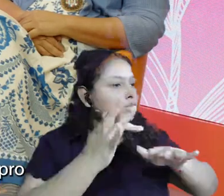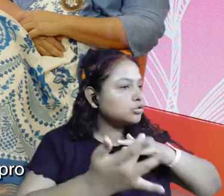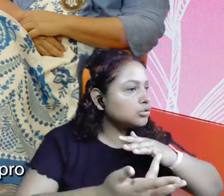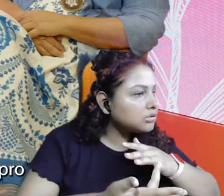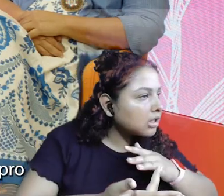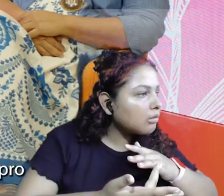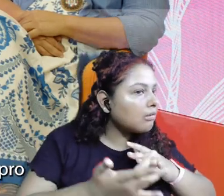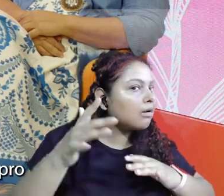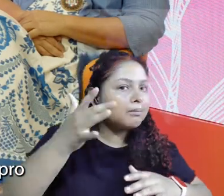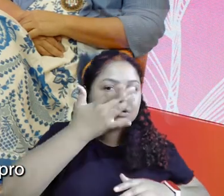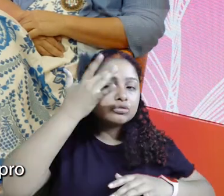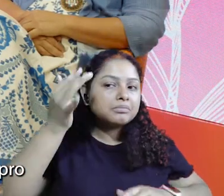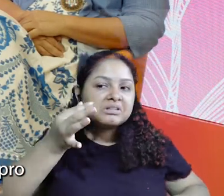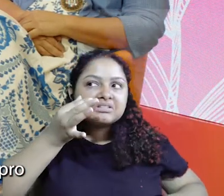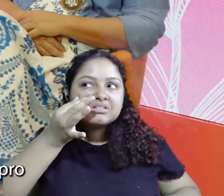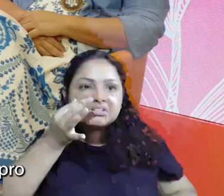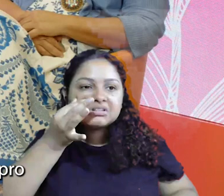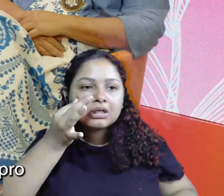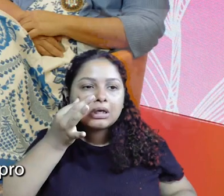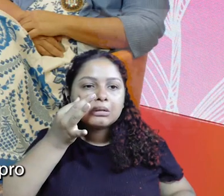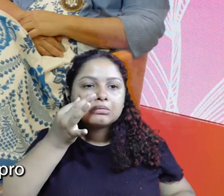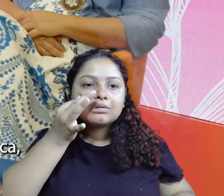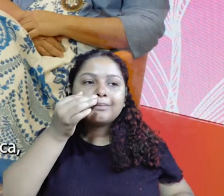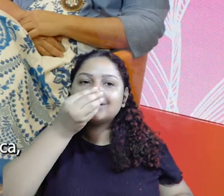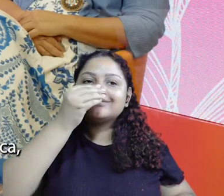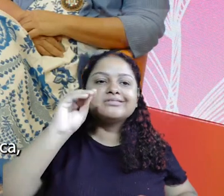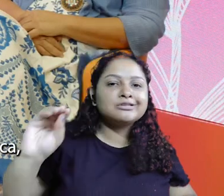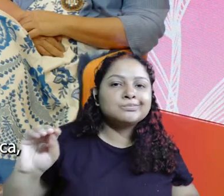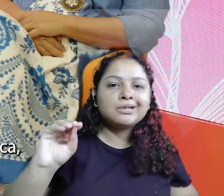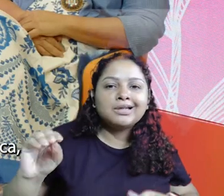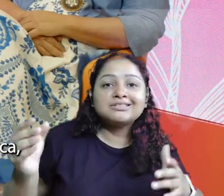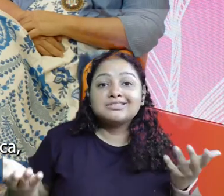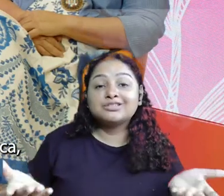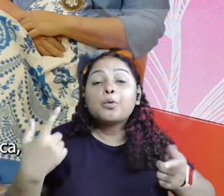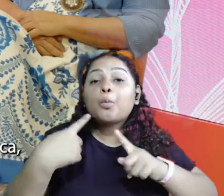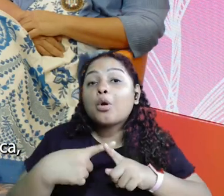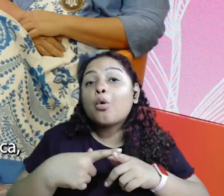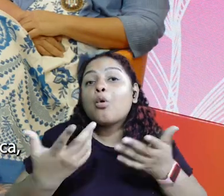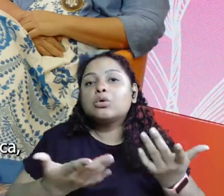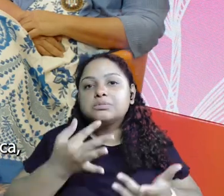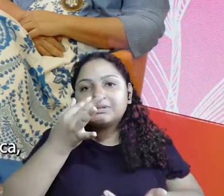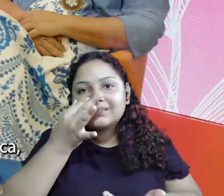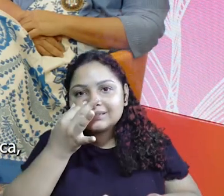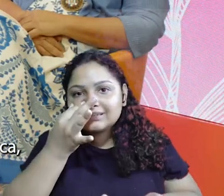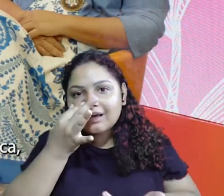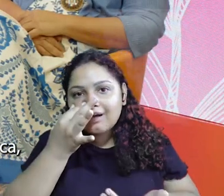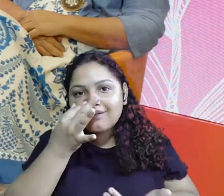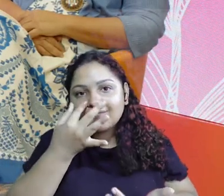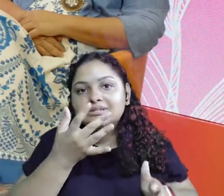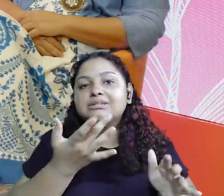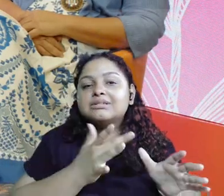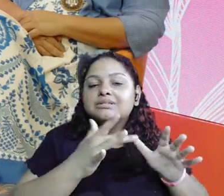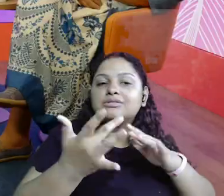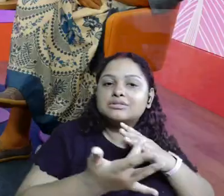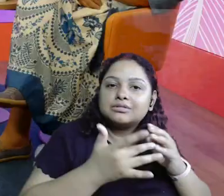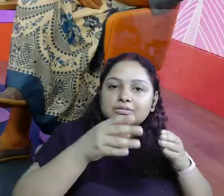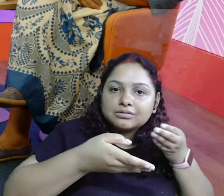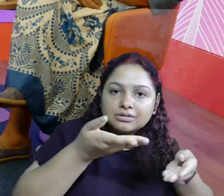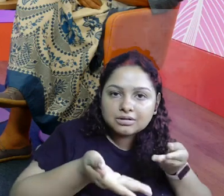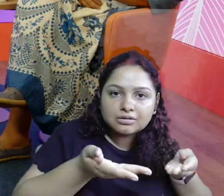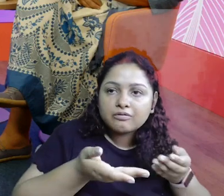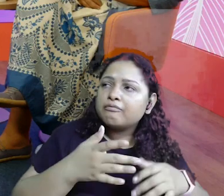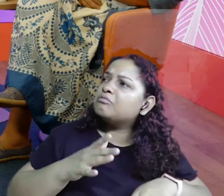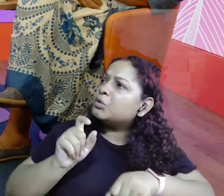fico só na rede social, eu também tenho que trazer a pessoa para o físico, né? Porque hoje eu estou na loja física e estou... Você fica sozinha.